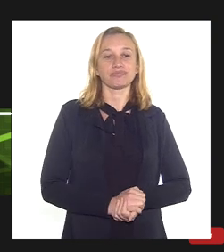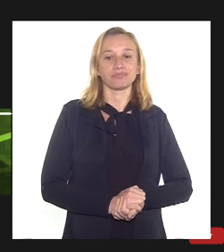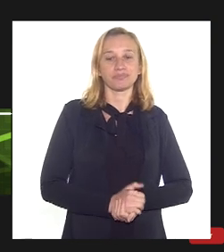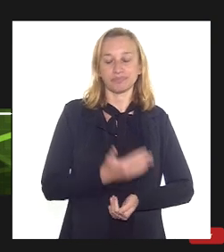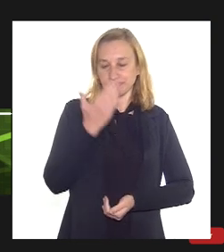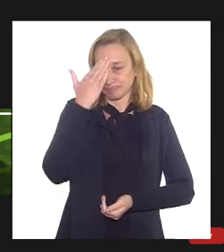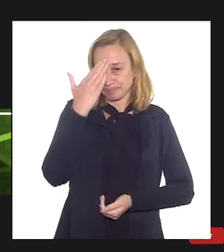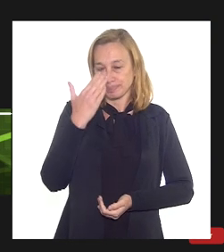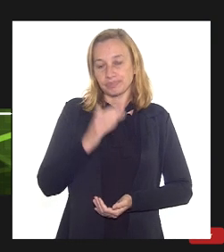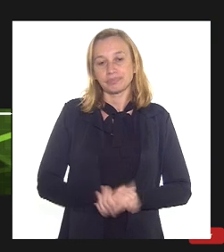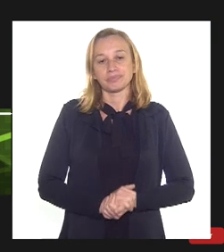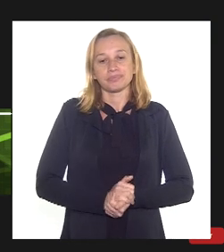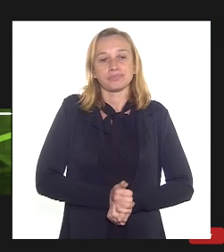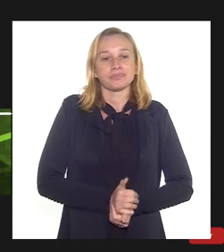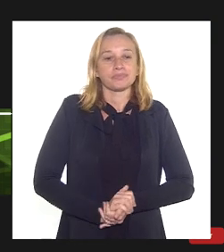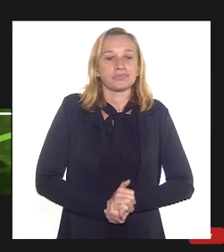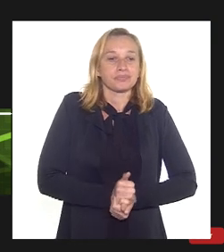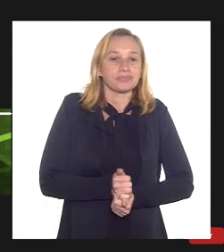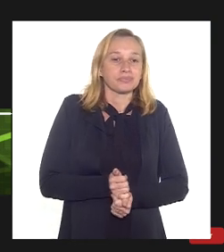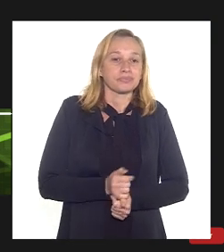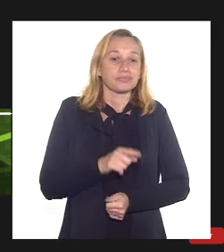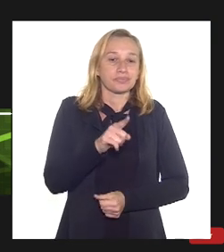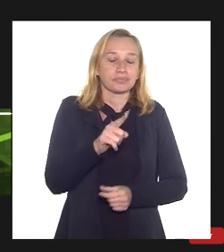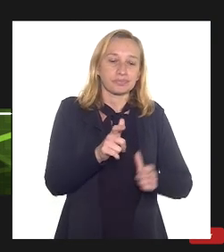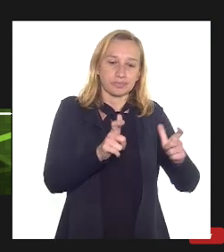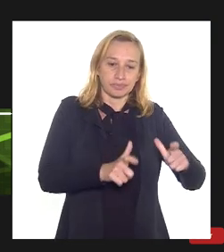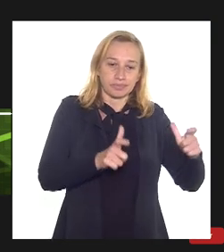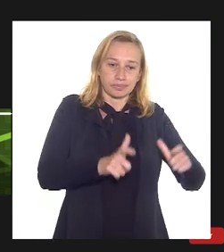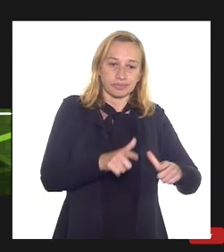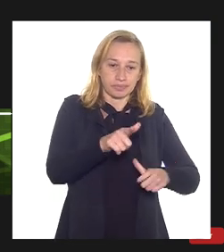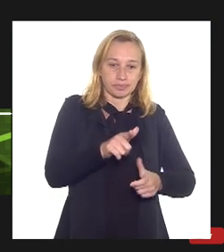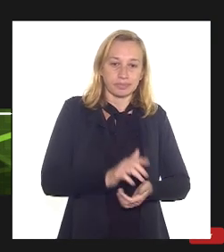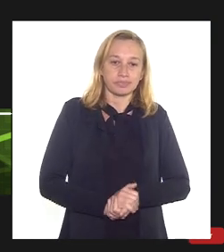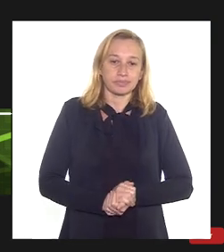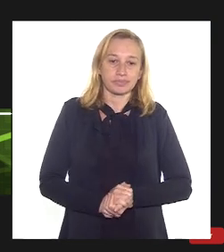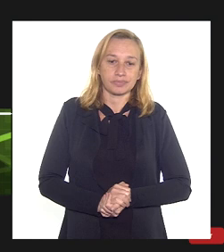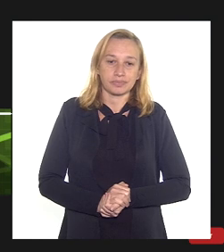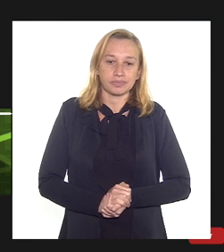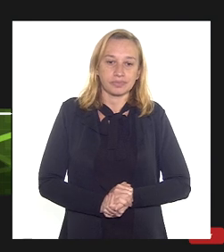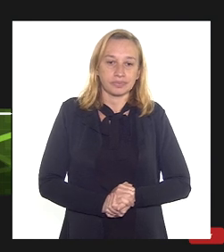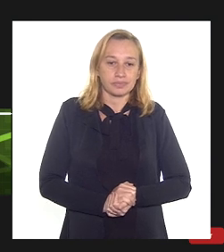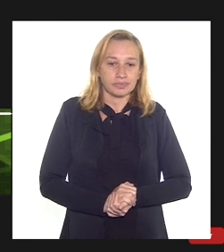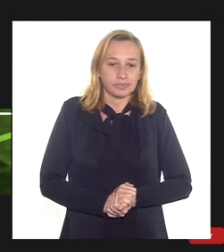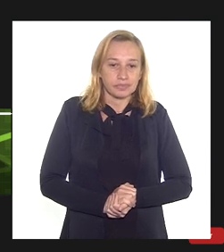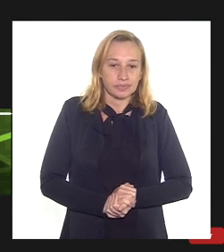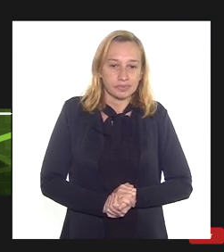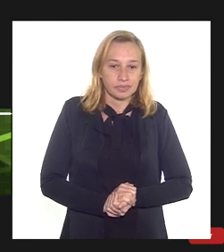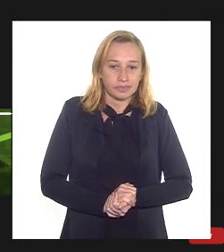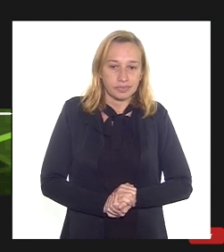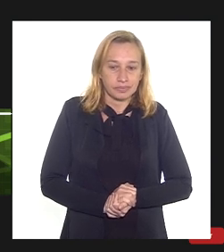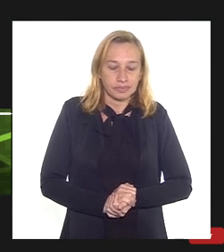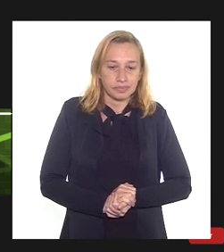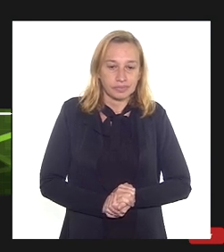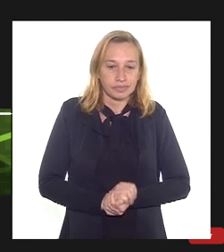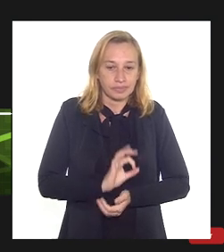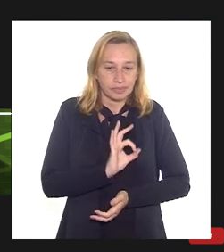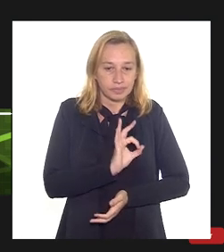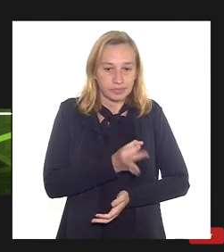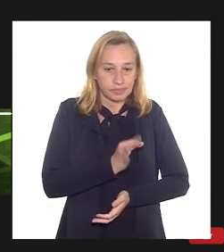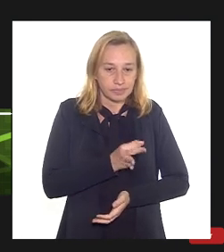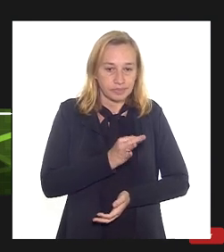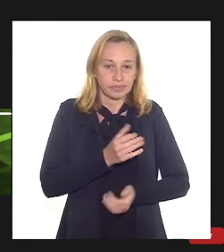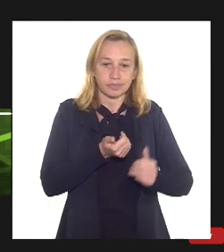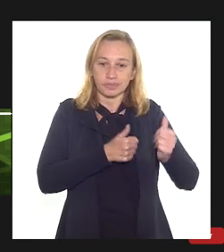Obrigado aí para as questões. Então, essa unidade, em estudo aqui, ela teria, possivelmente, ainda em